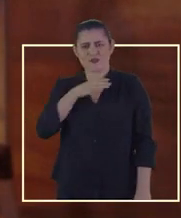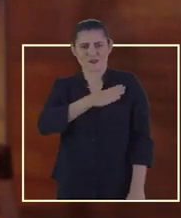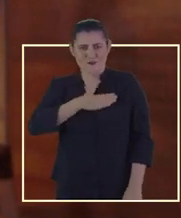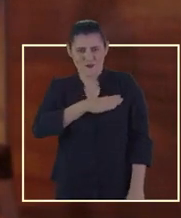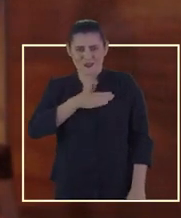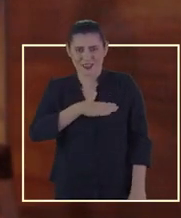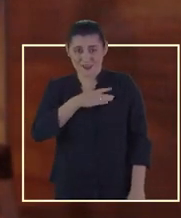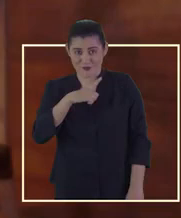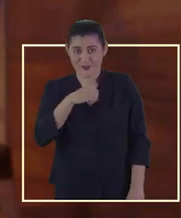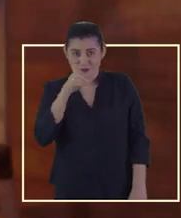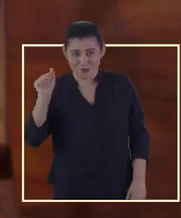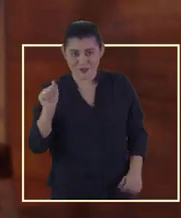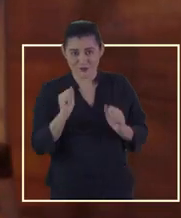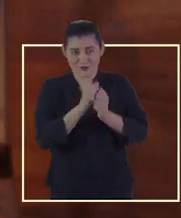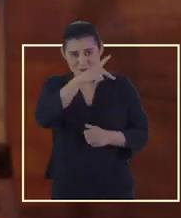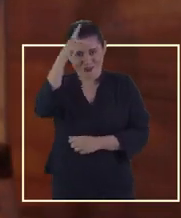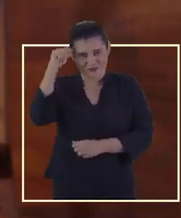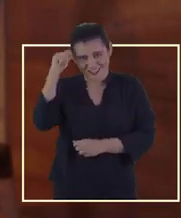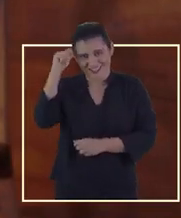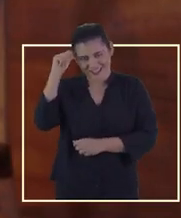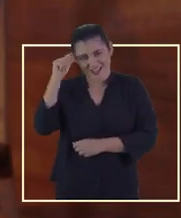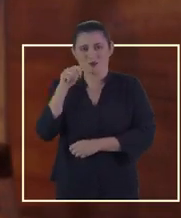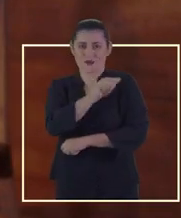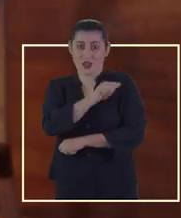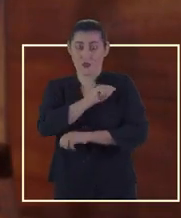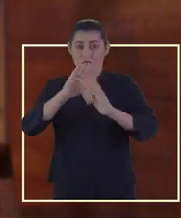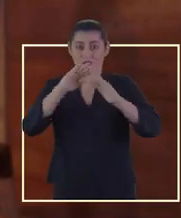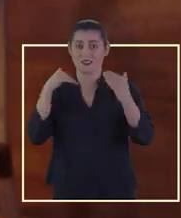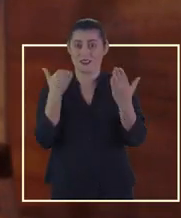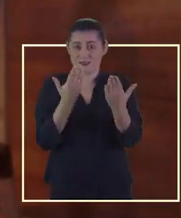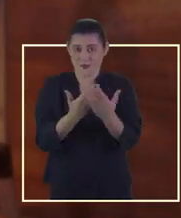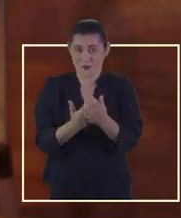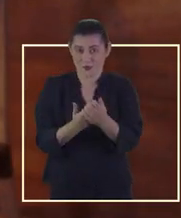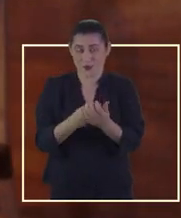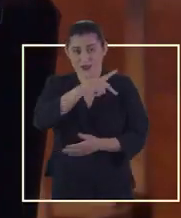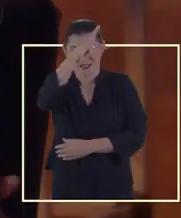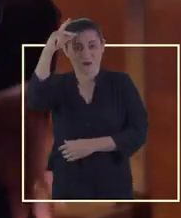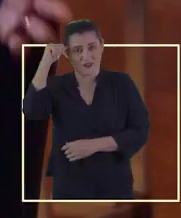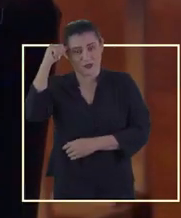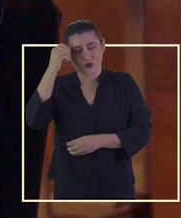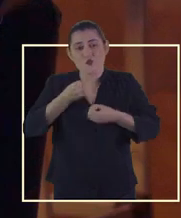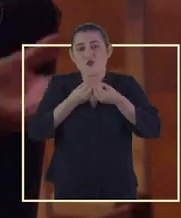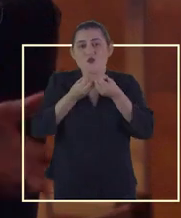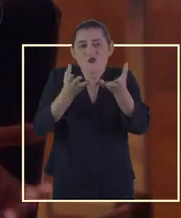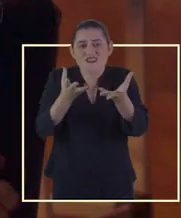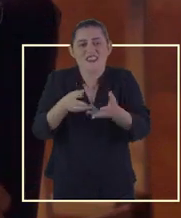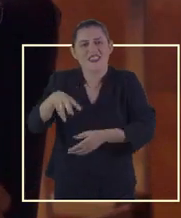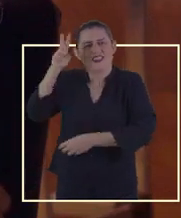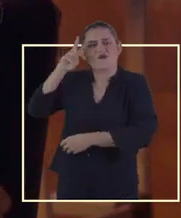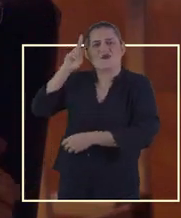Você gostaria de passar um dia com a prefeita? Os alunos das escolas municipais também foram. Eu contei a história da